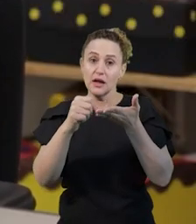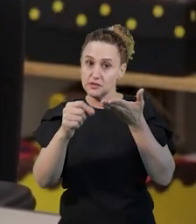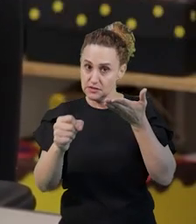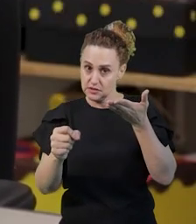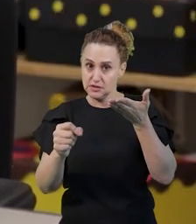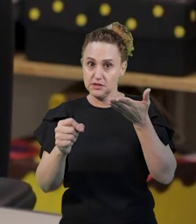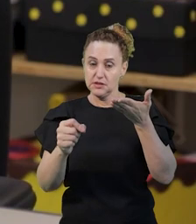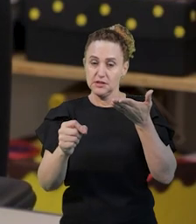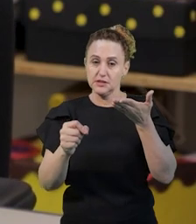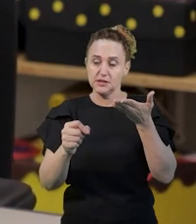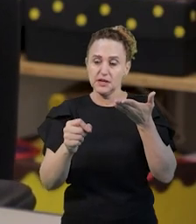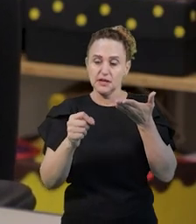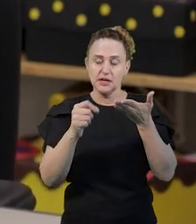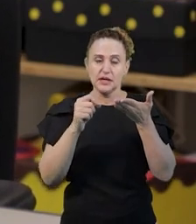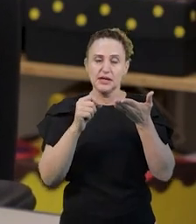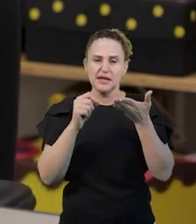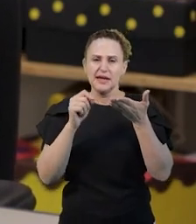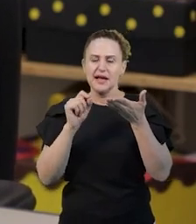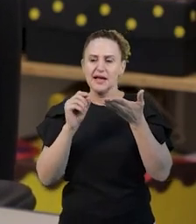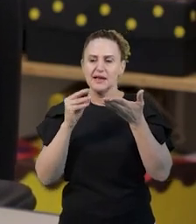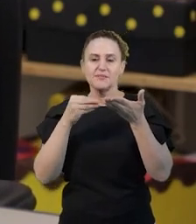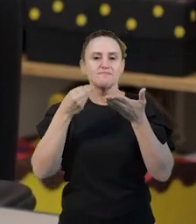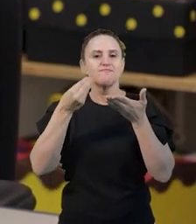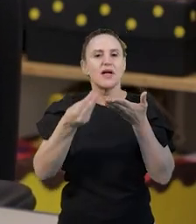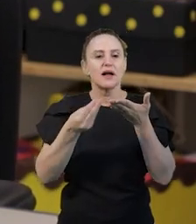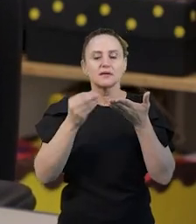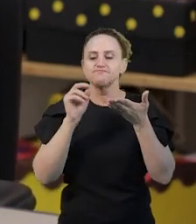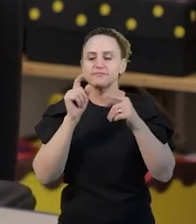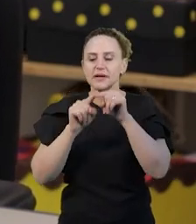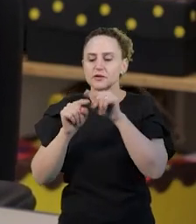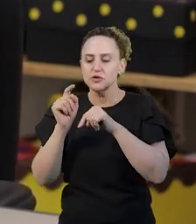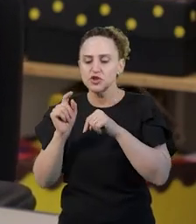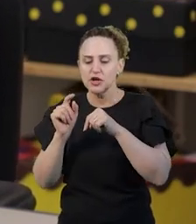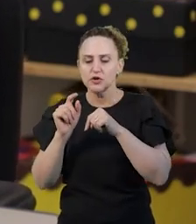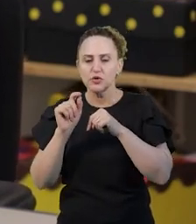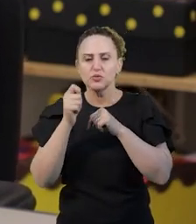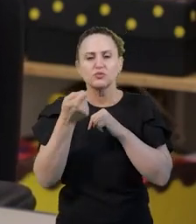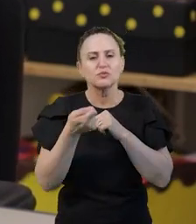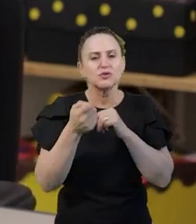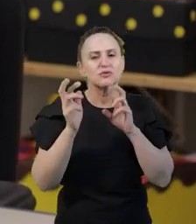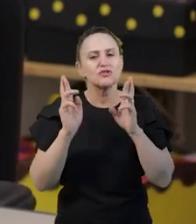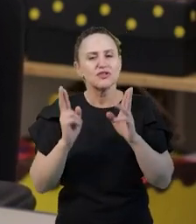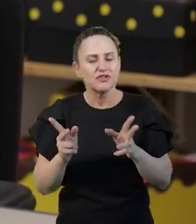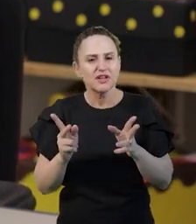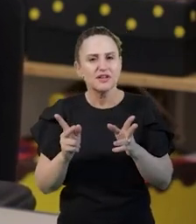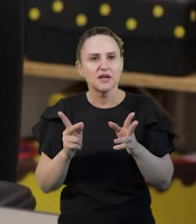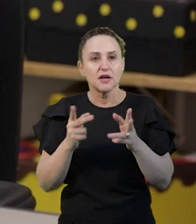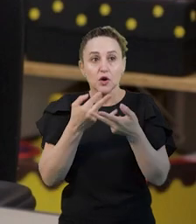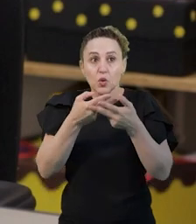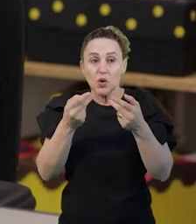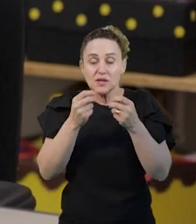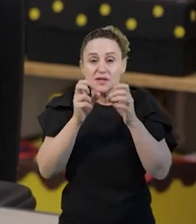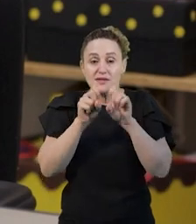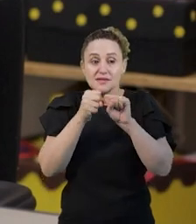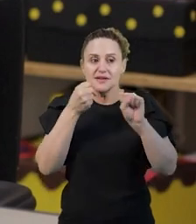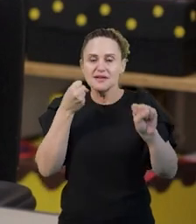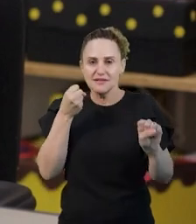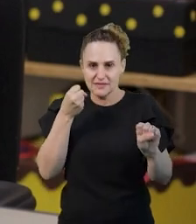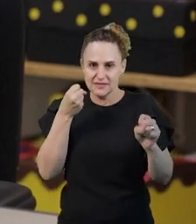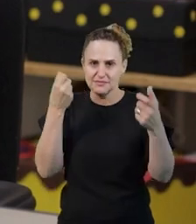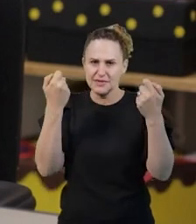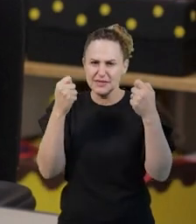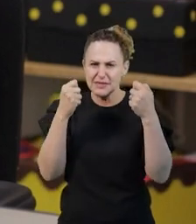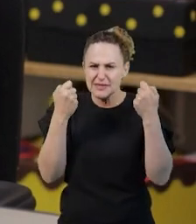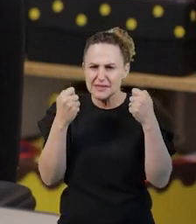dá a cada objeto um símbolo diferente e, no início, entende que coisas grandes precisam ser